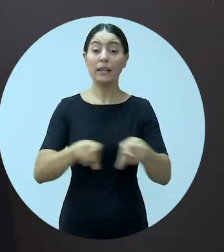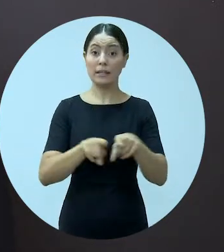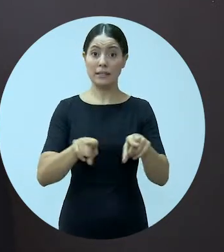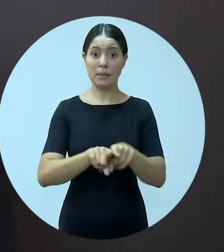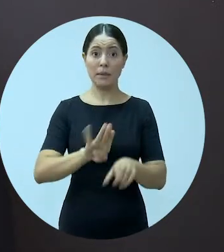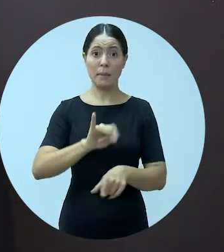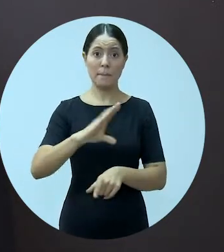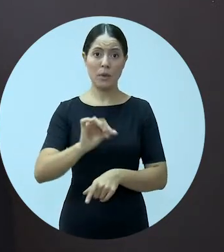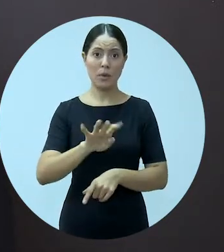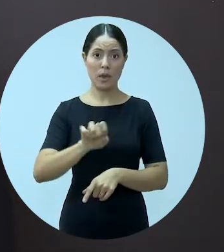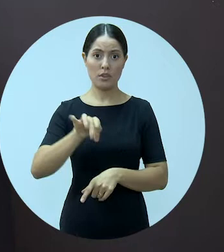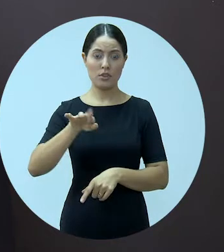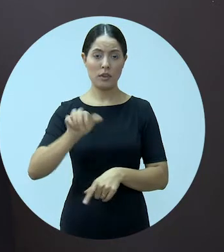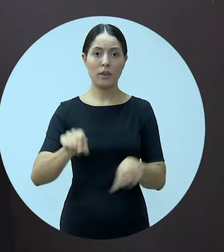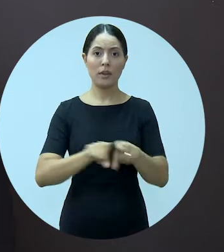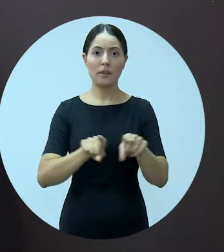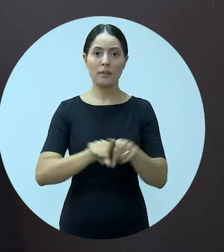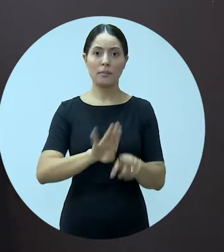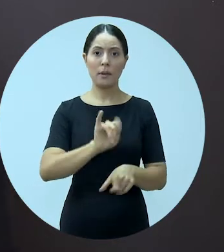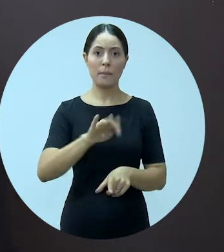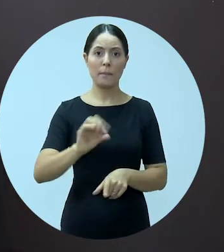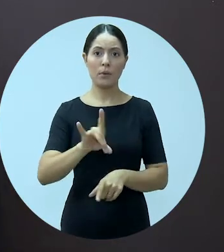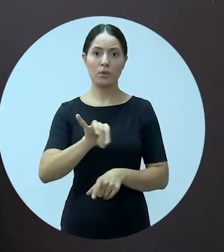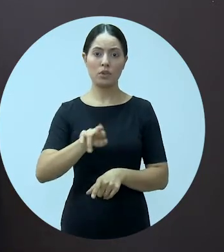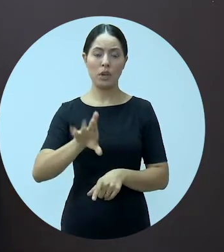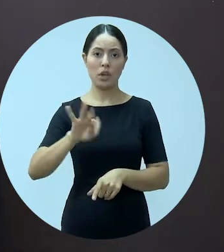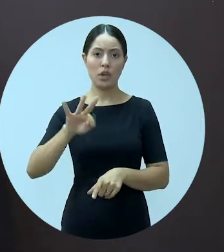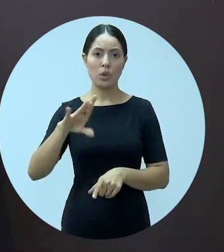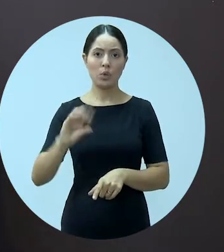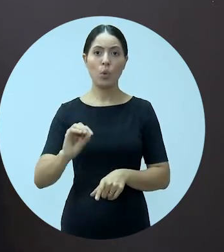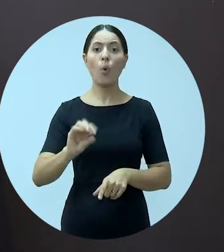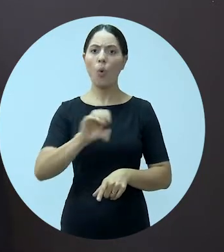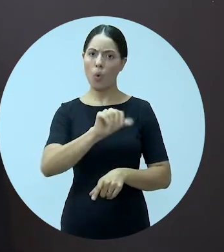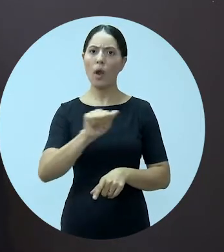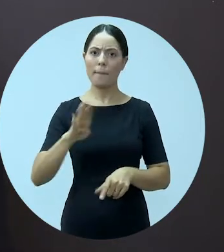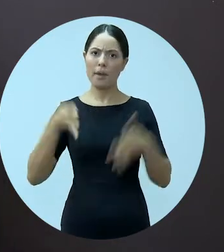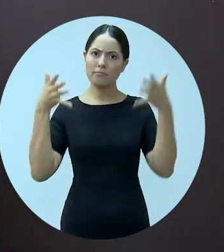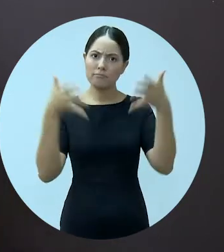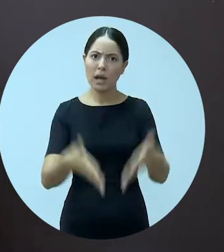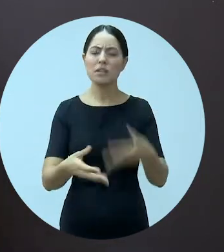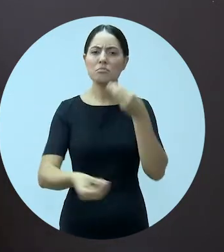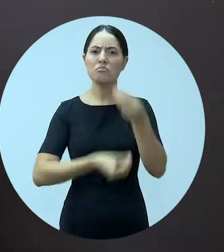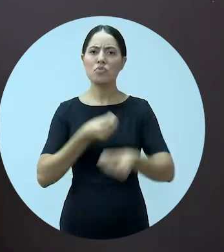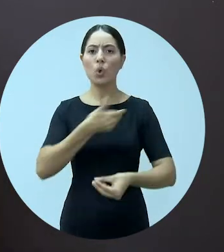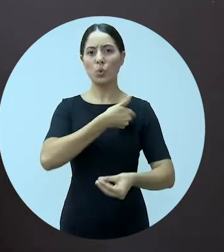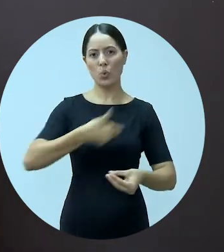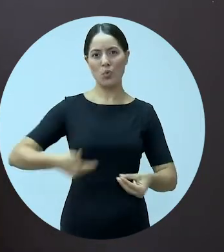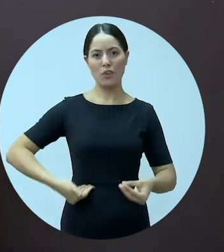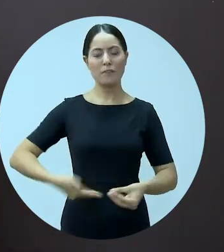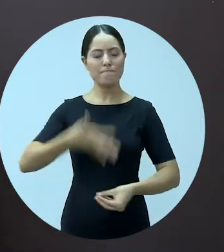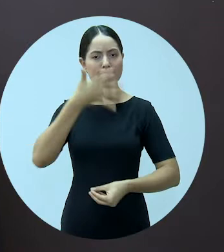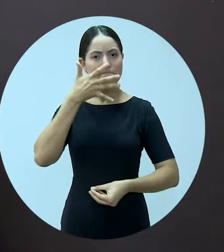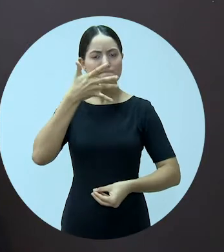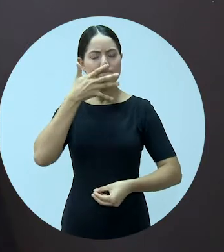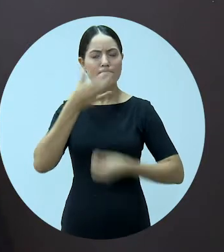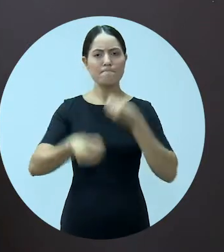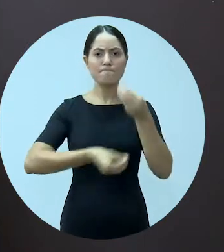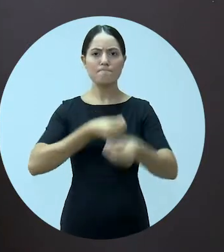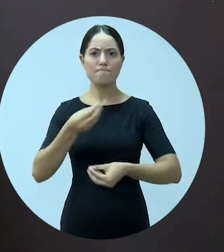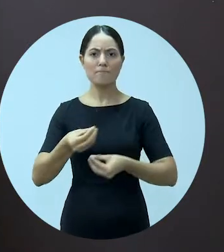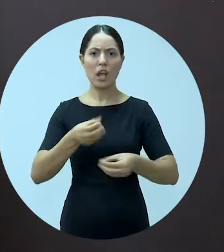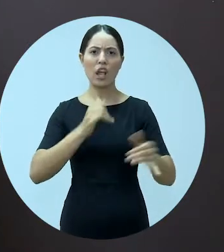Bioética e Biodireito, a ordem também acompanhou planos e ações do governo, além de confrontar informações